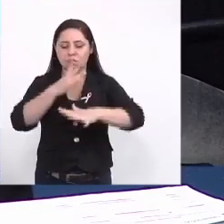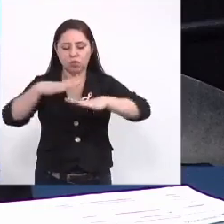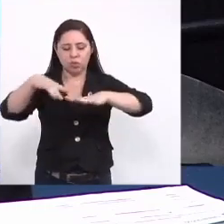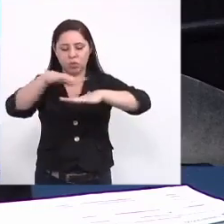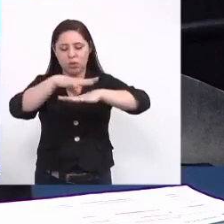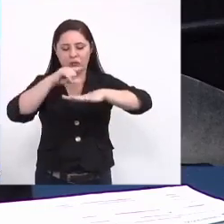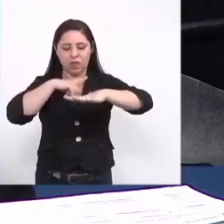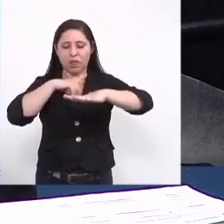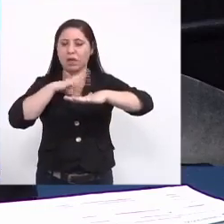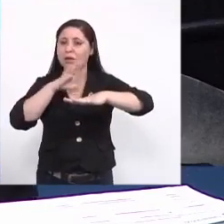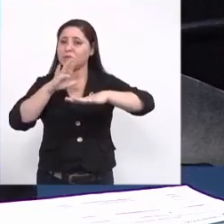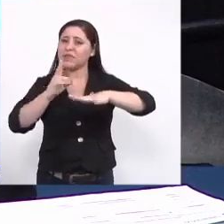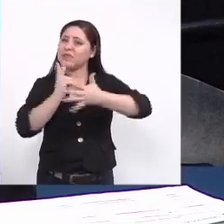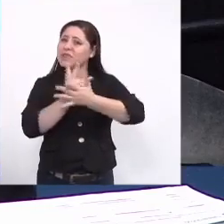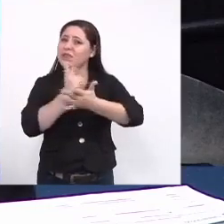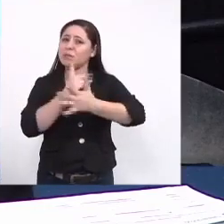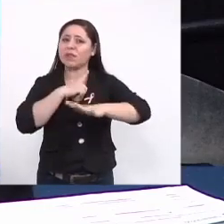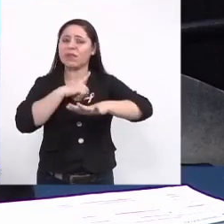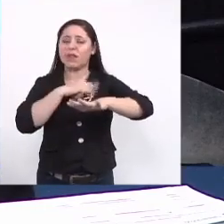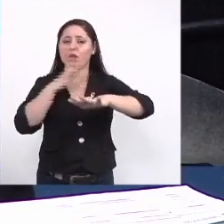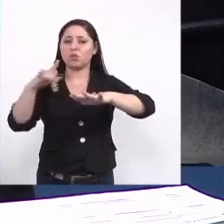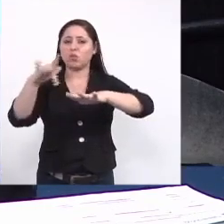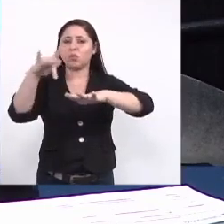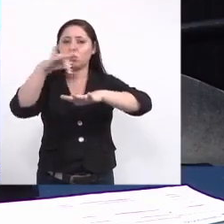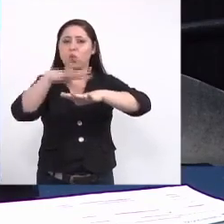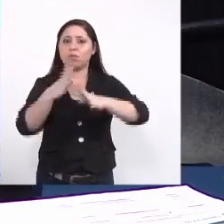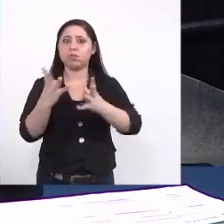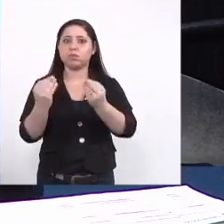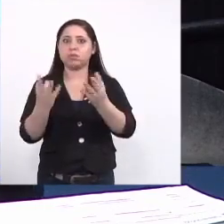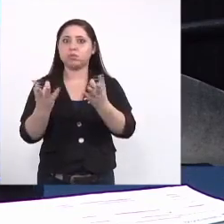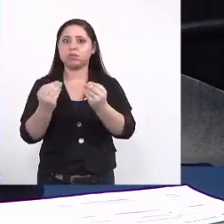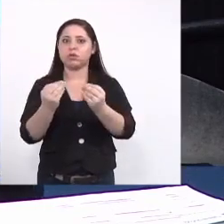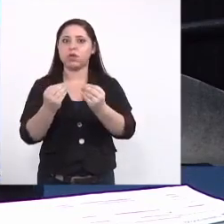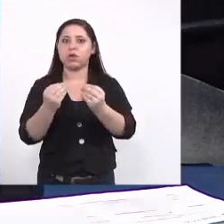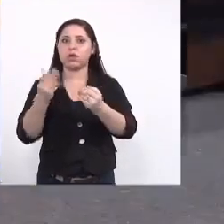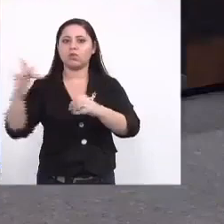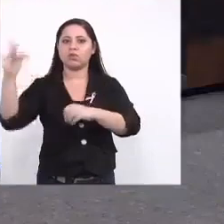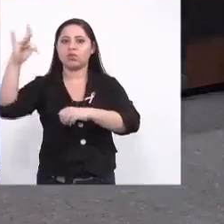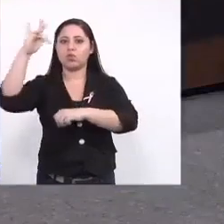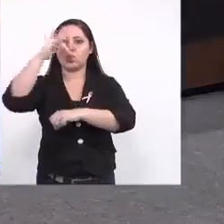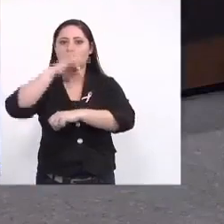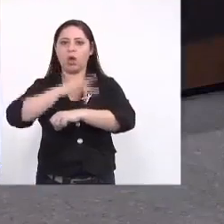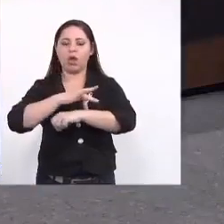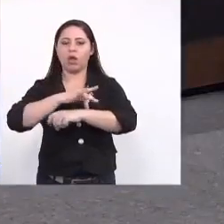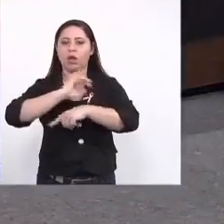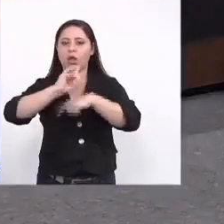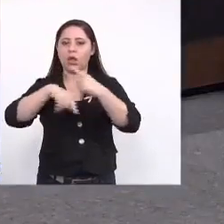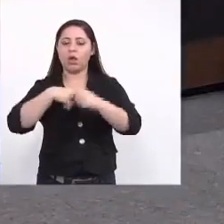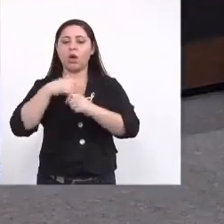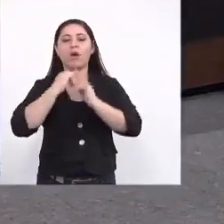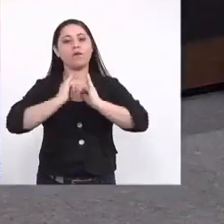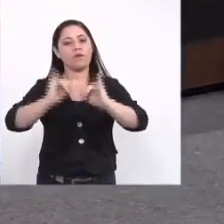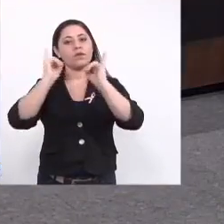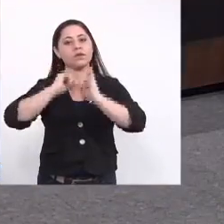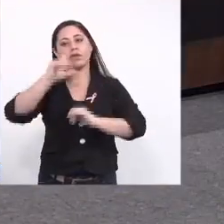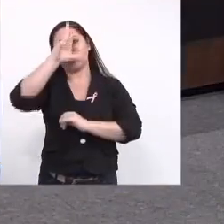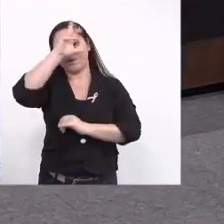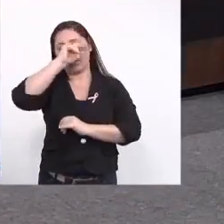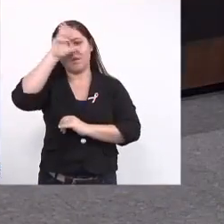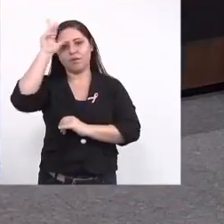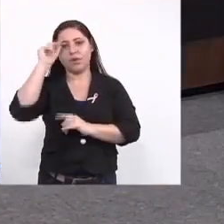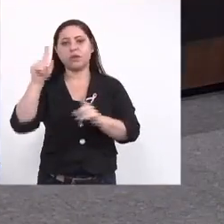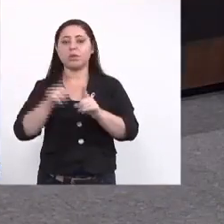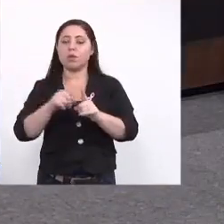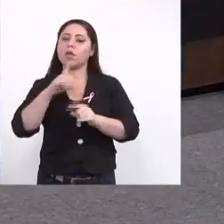muitas vezes é um grande foco disseminador do mosquito então nós estamos comunicando aos prefeitos